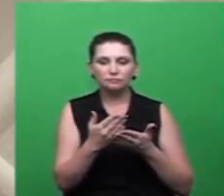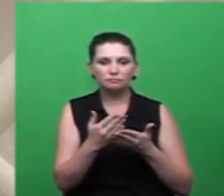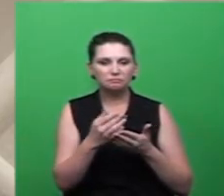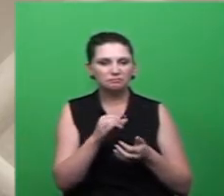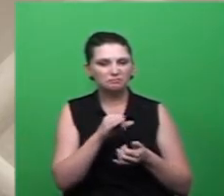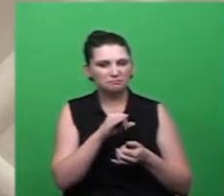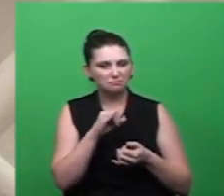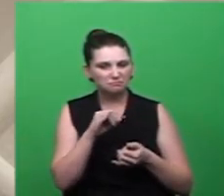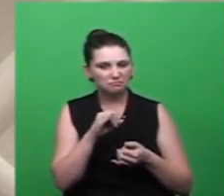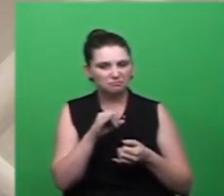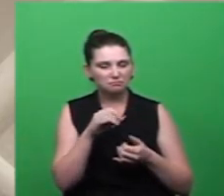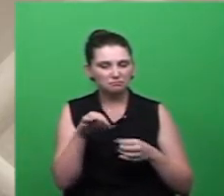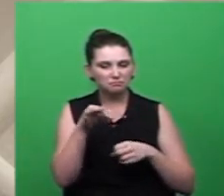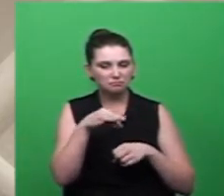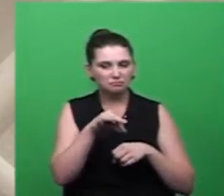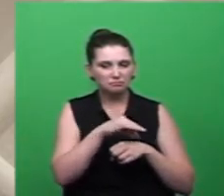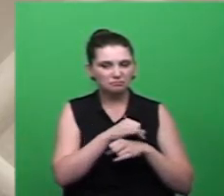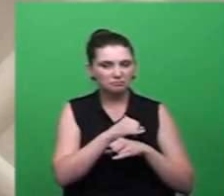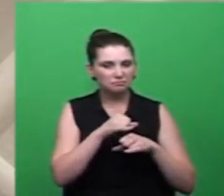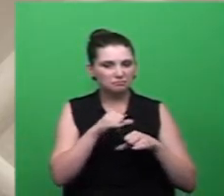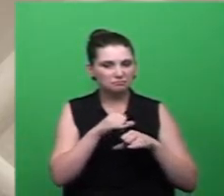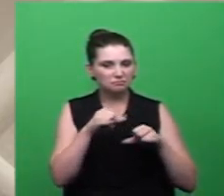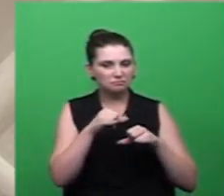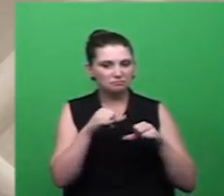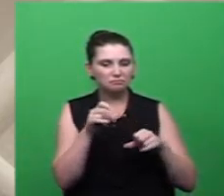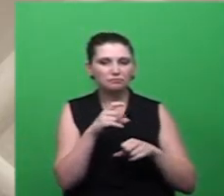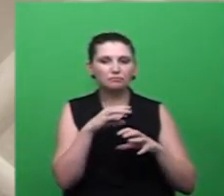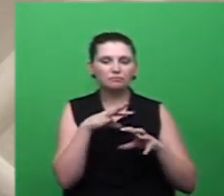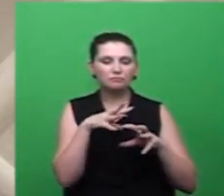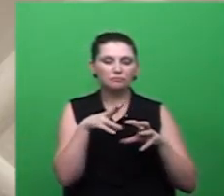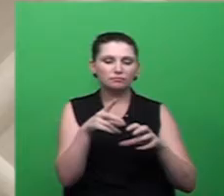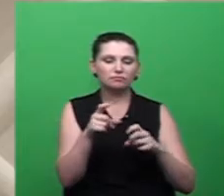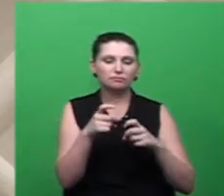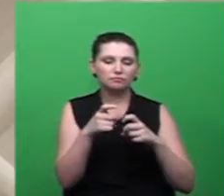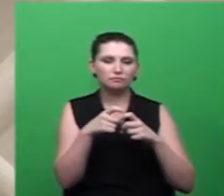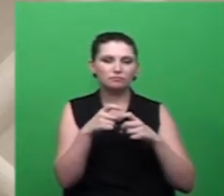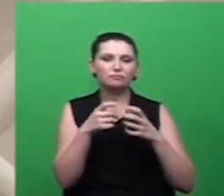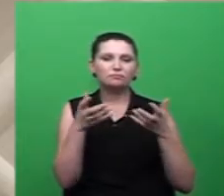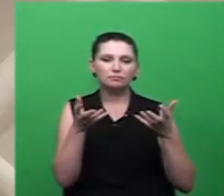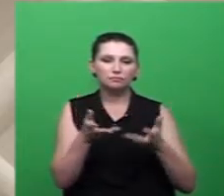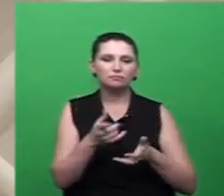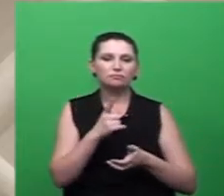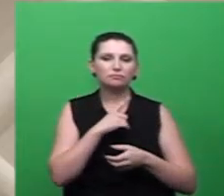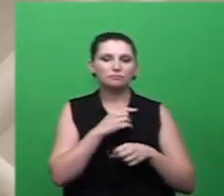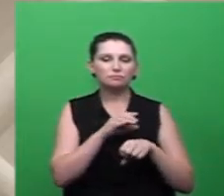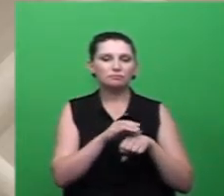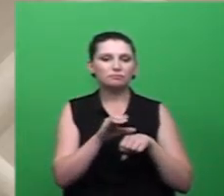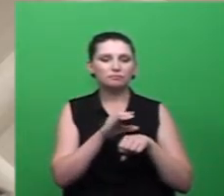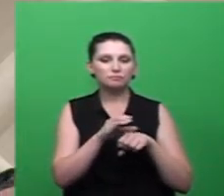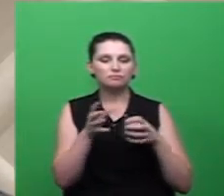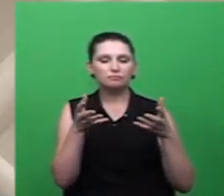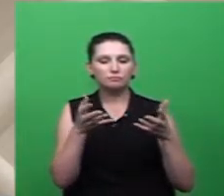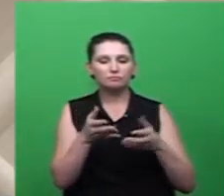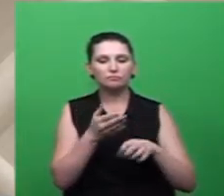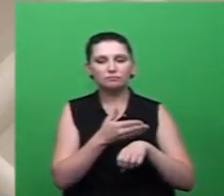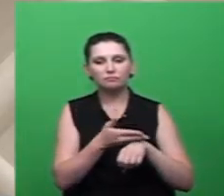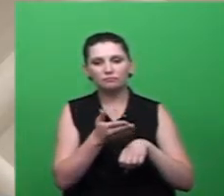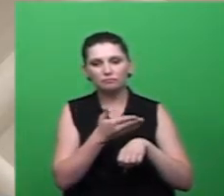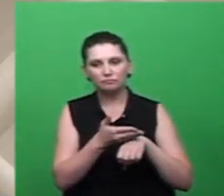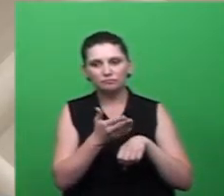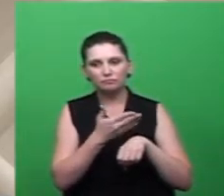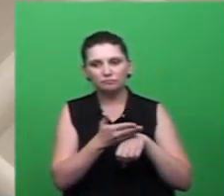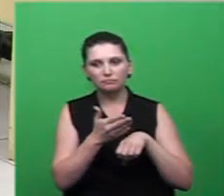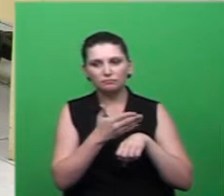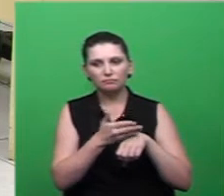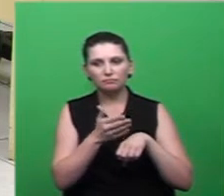do mosquito ou da doença todos os nossos médicos já estão treinados da rede os médicos que são relacionados ao hospital São